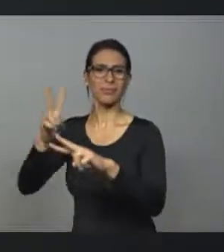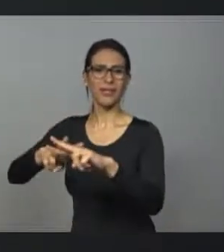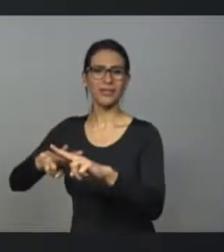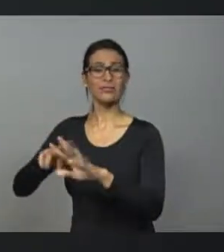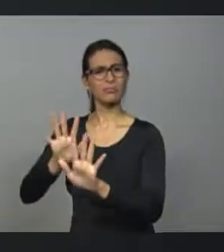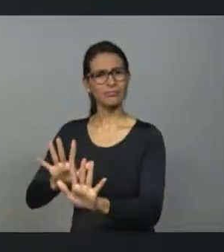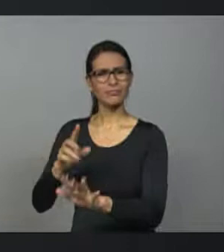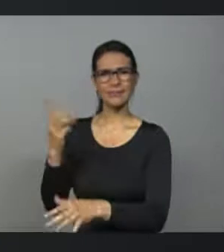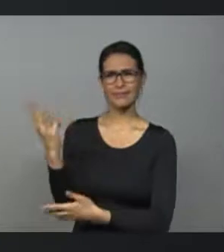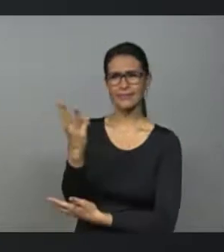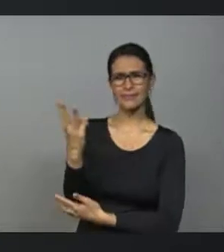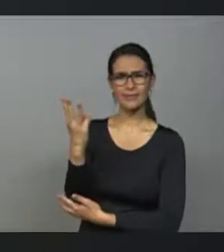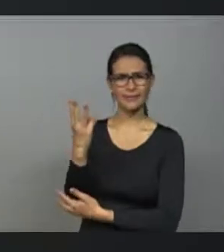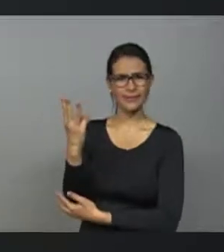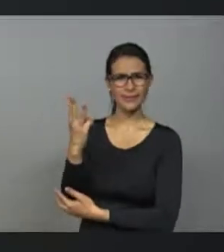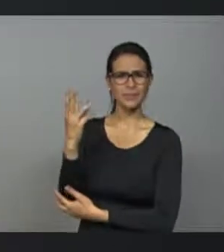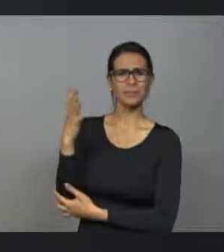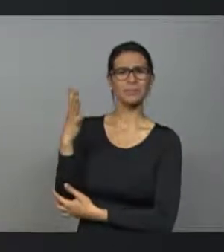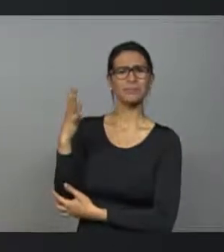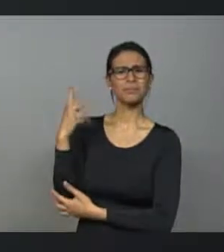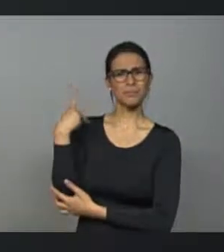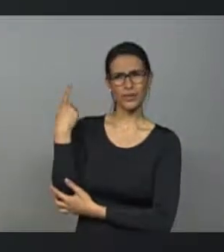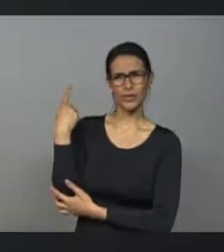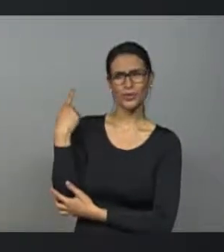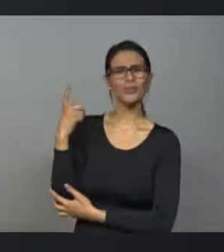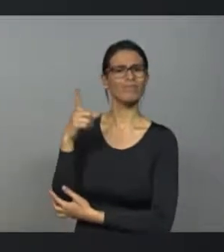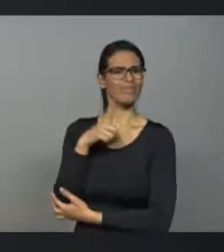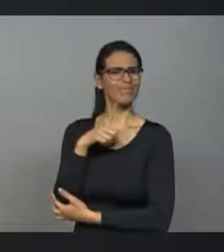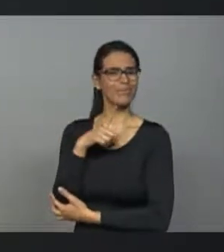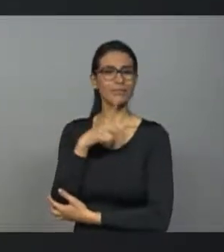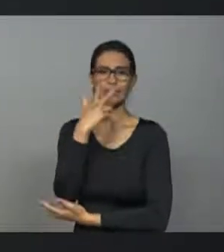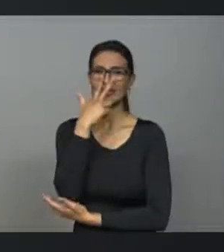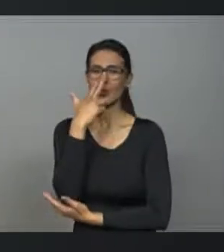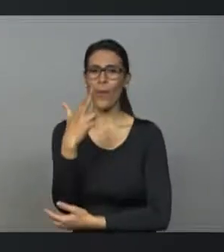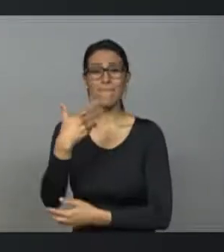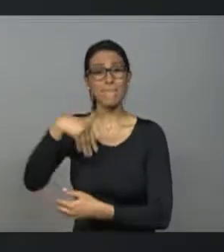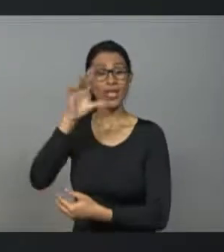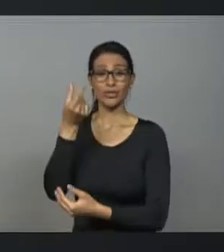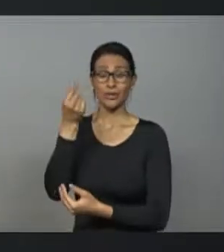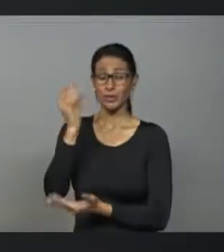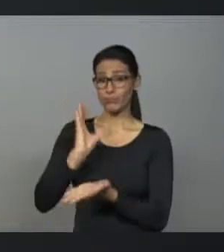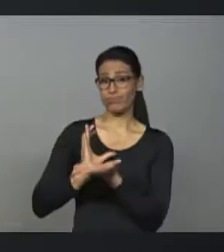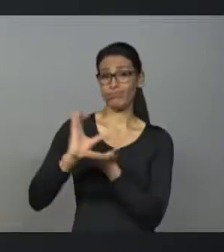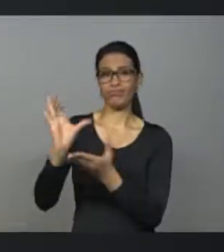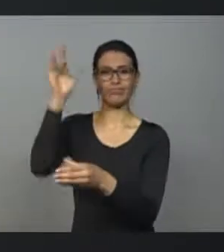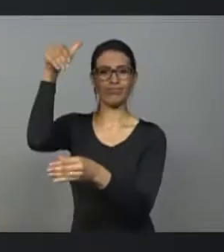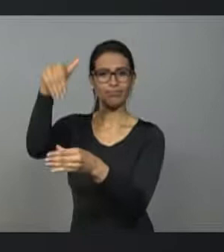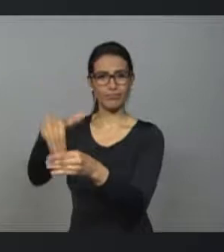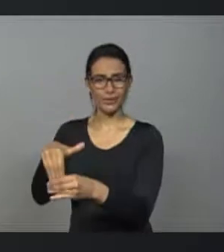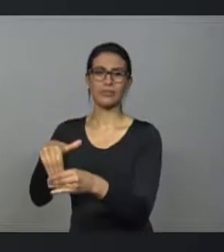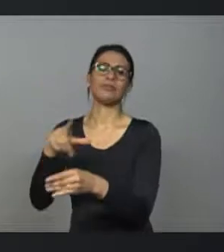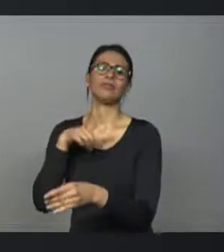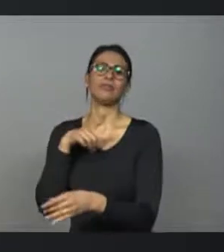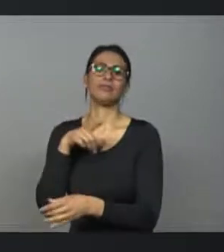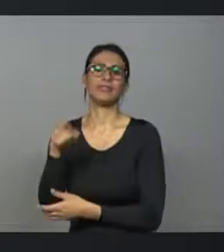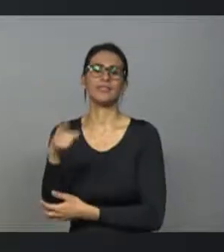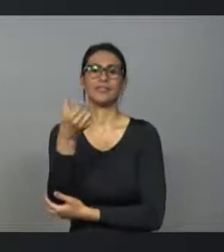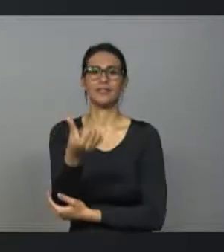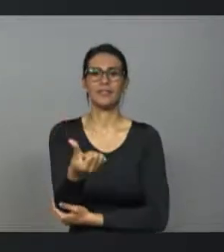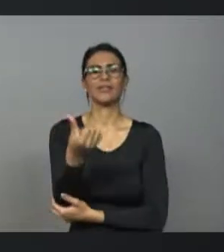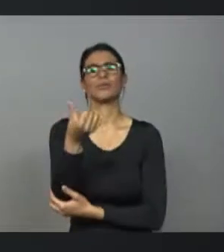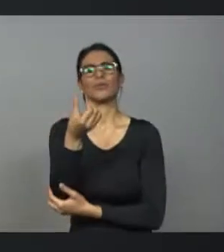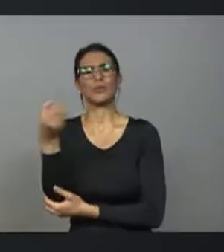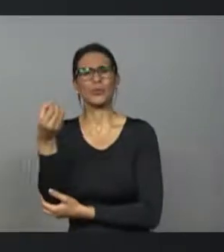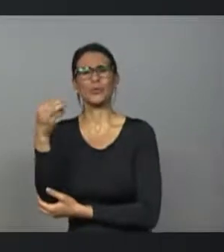curiosamente, receberam mais dinheiro do fundo eleitoral, 630 milhões do teu dinheiro para fazer campanha política.